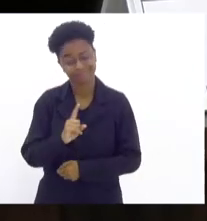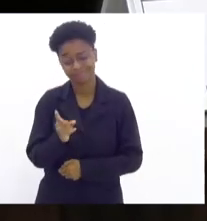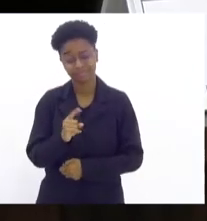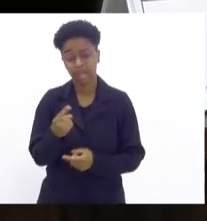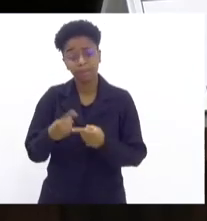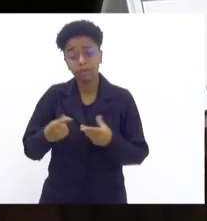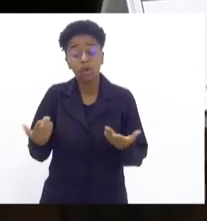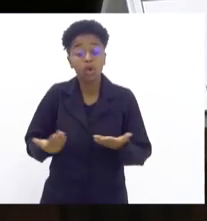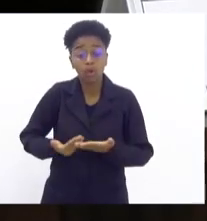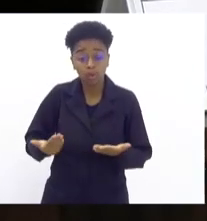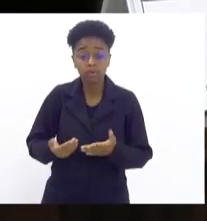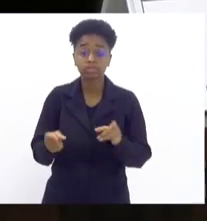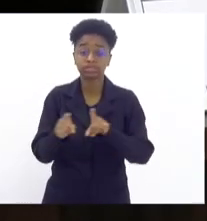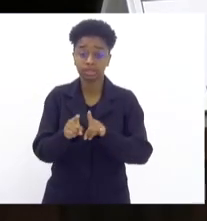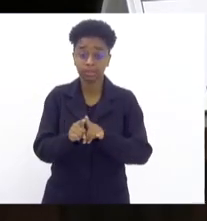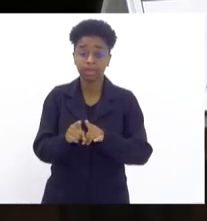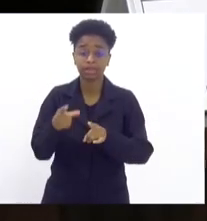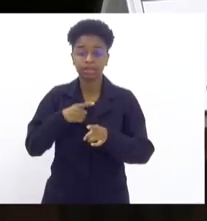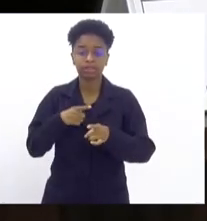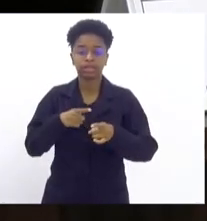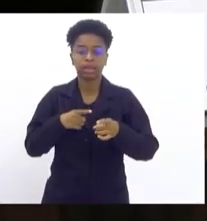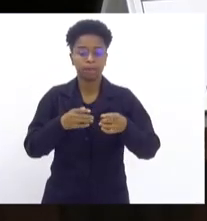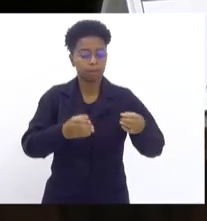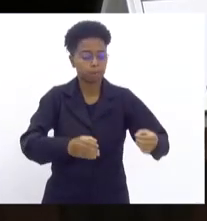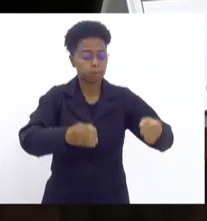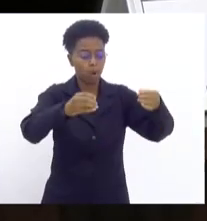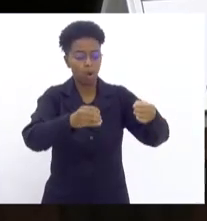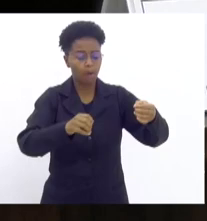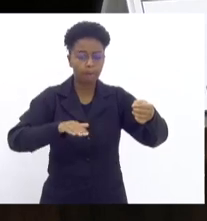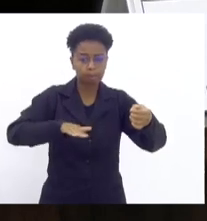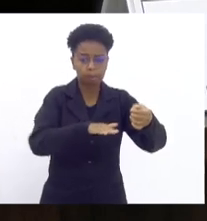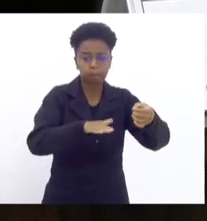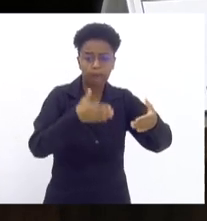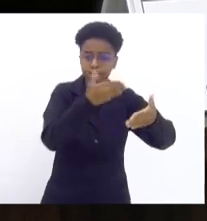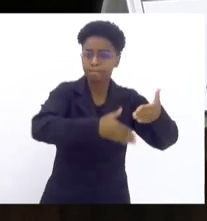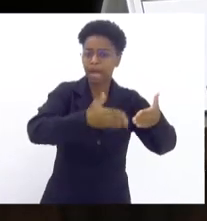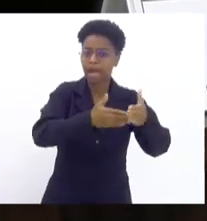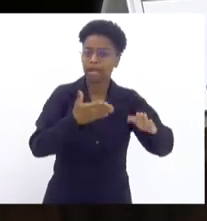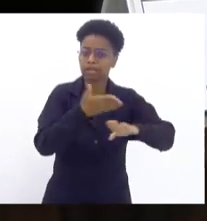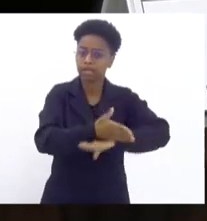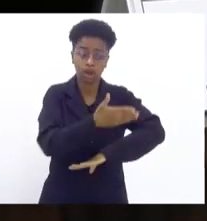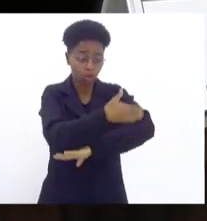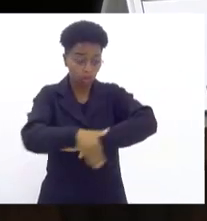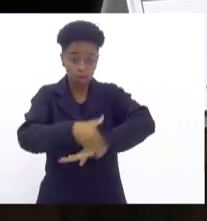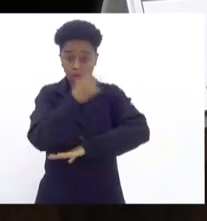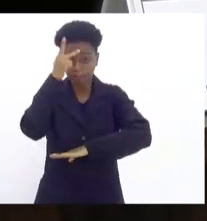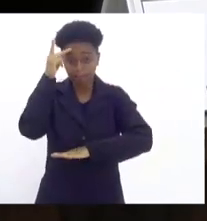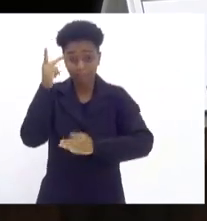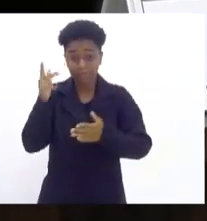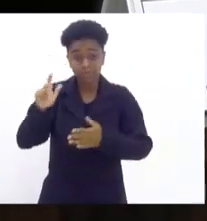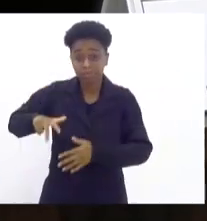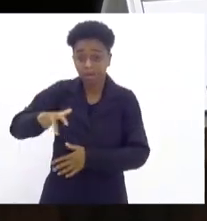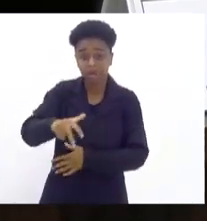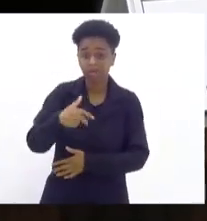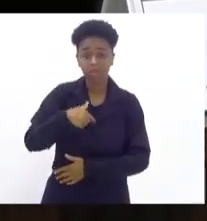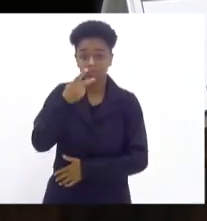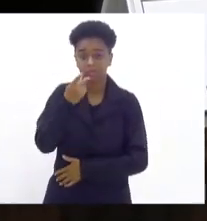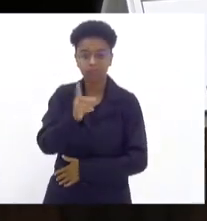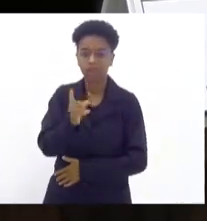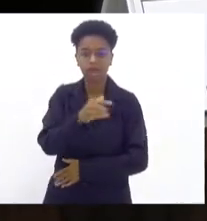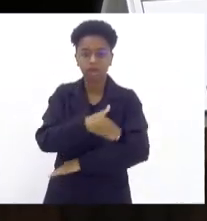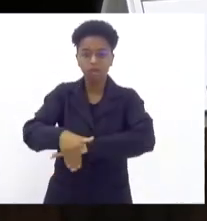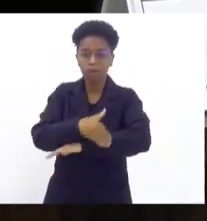estão colocando barricadas nas ruas onde as pessoas estão... Eu não estou falando nas ruas